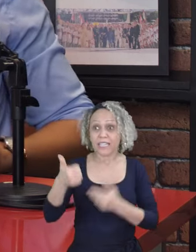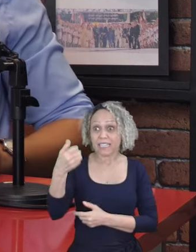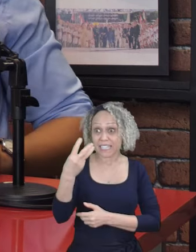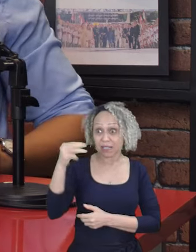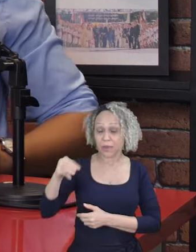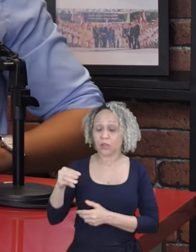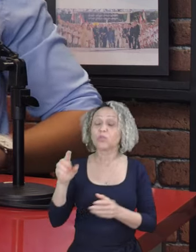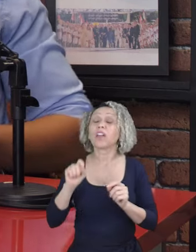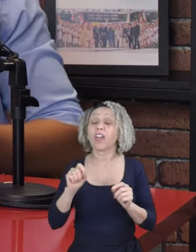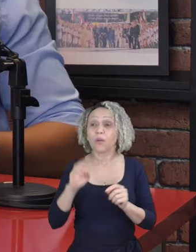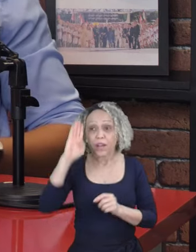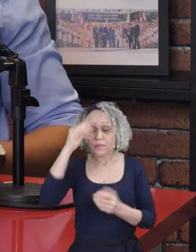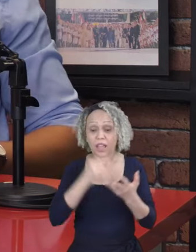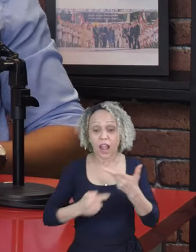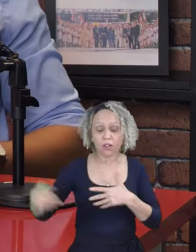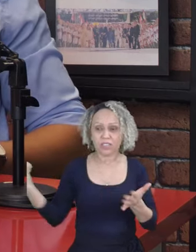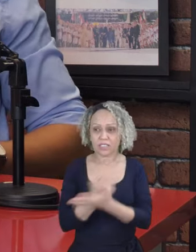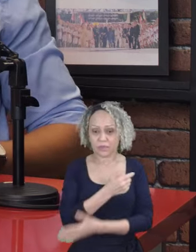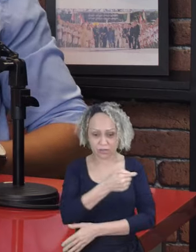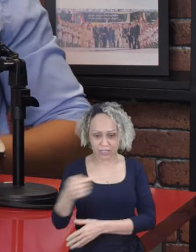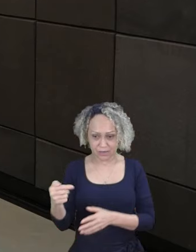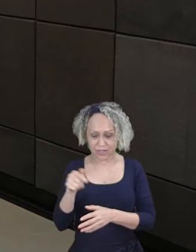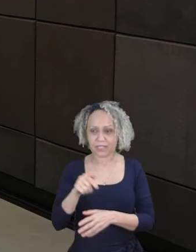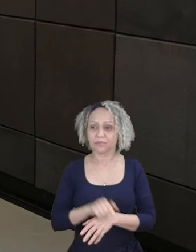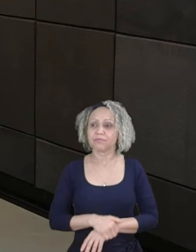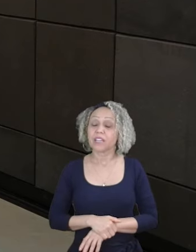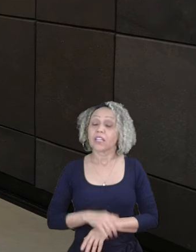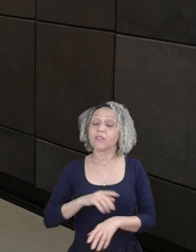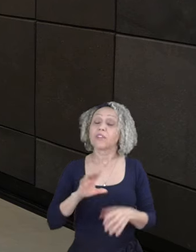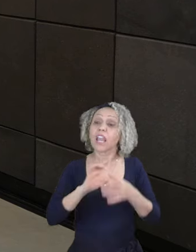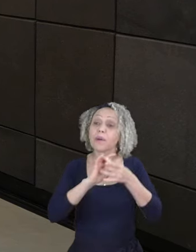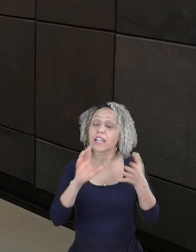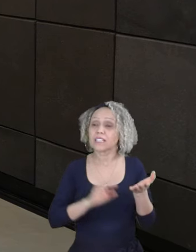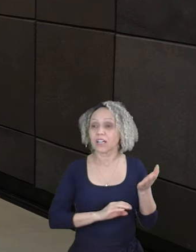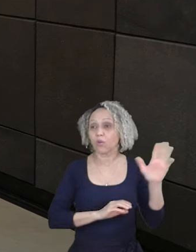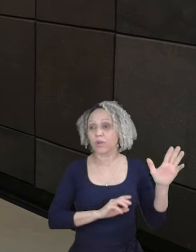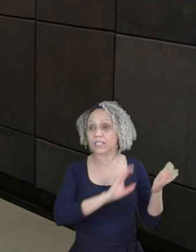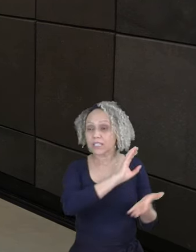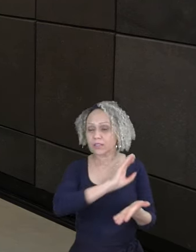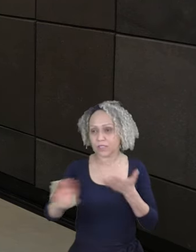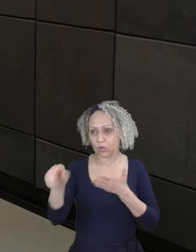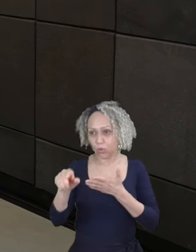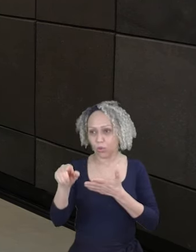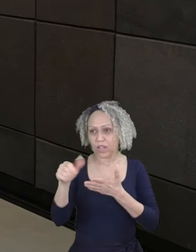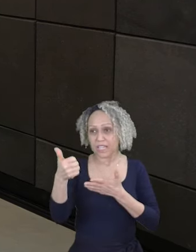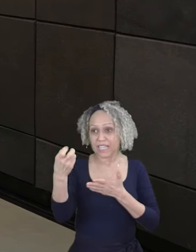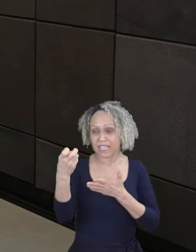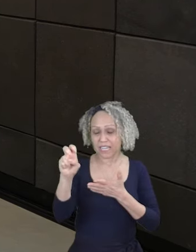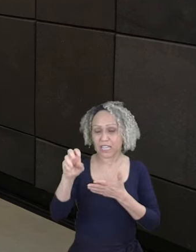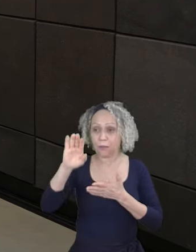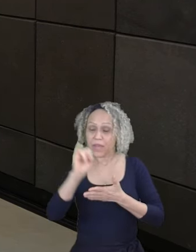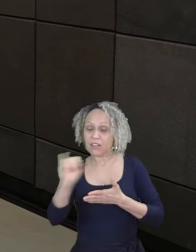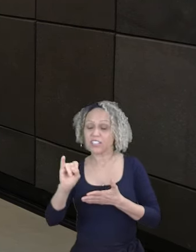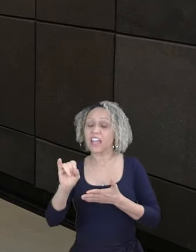próximos 13 minutos, os principais acontecimentos da semana. Vamos falar sobre a liberação de 15 bilhões de reais feita pelo governo